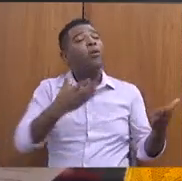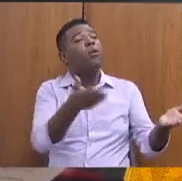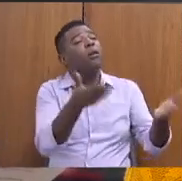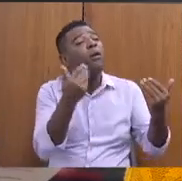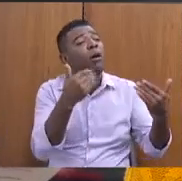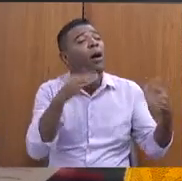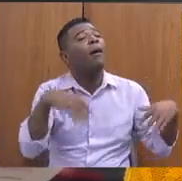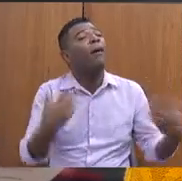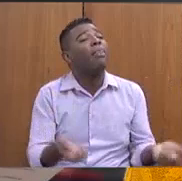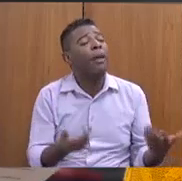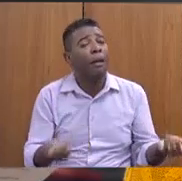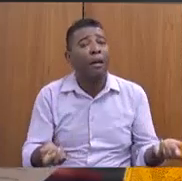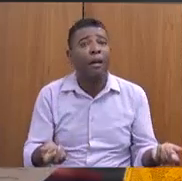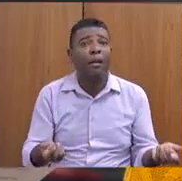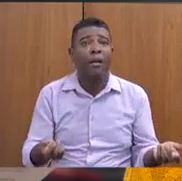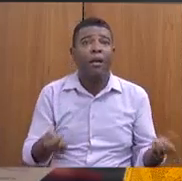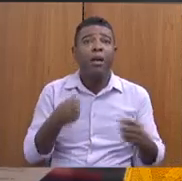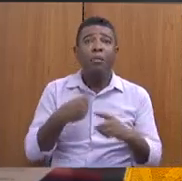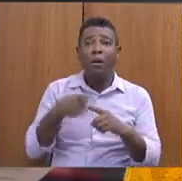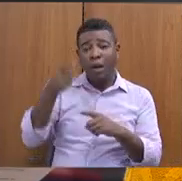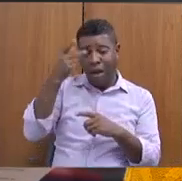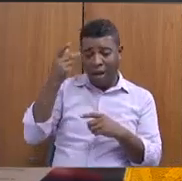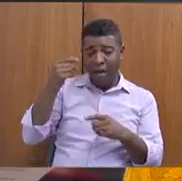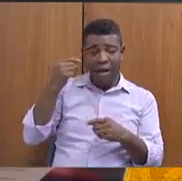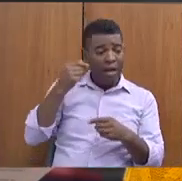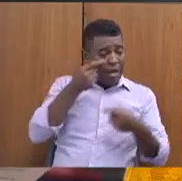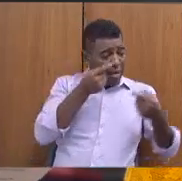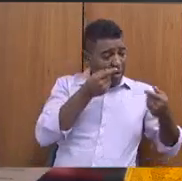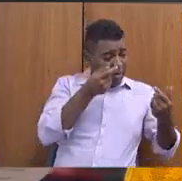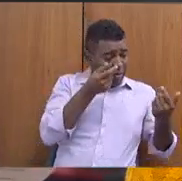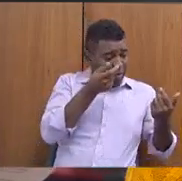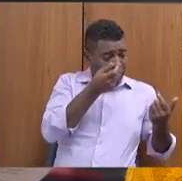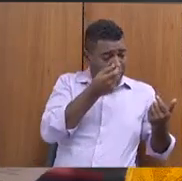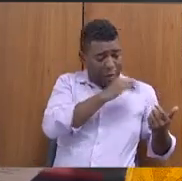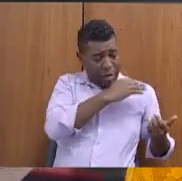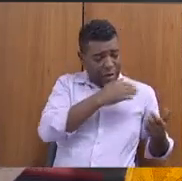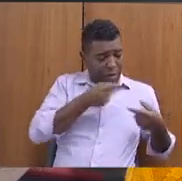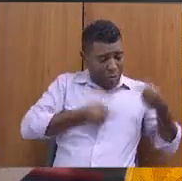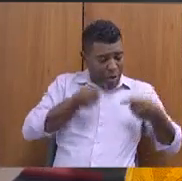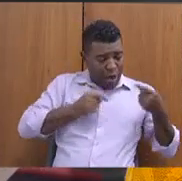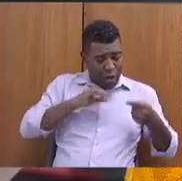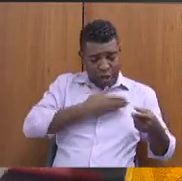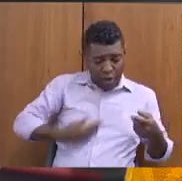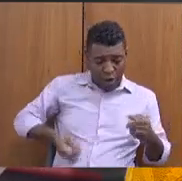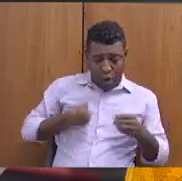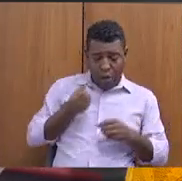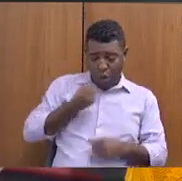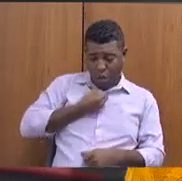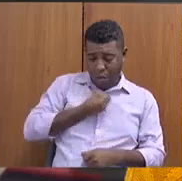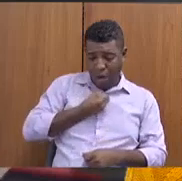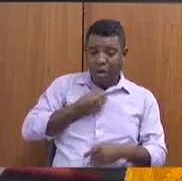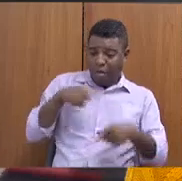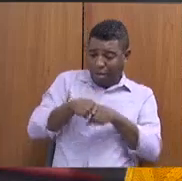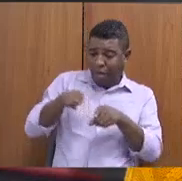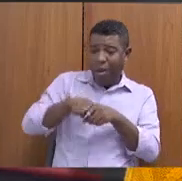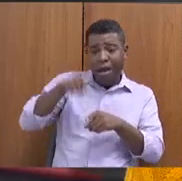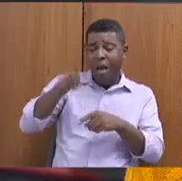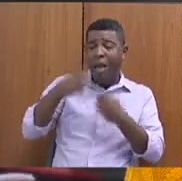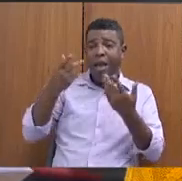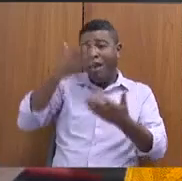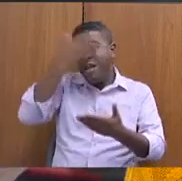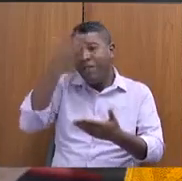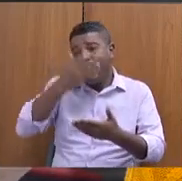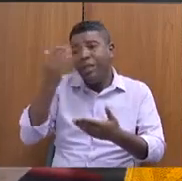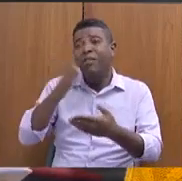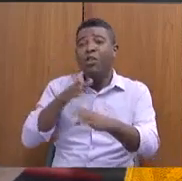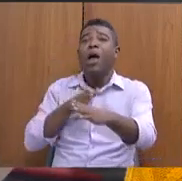previstos, porque quem é invisível para a política pública em números é invisível também no acesso a direitos. Então, esse é